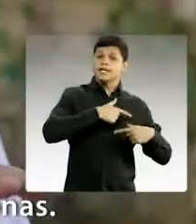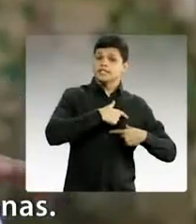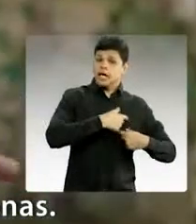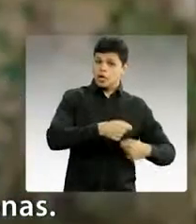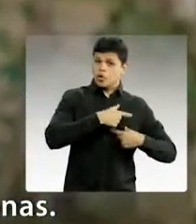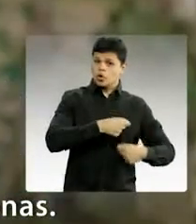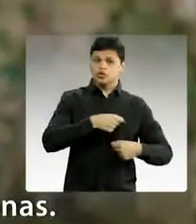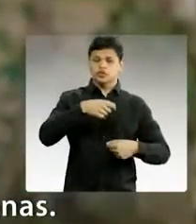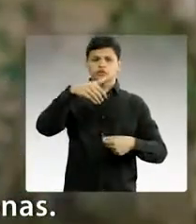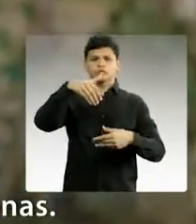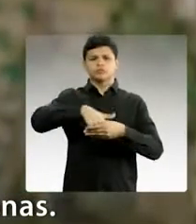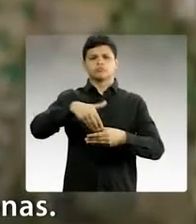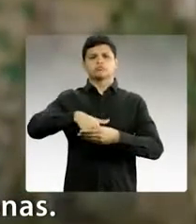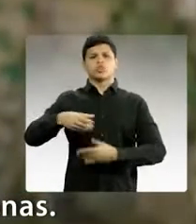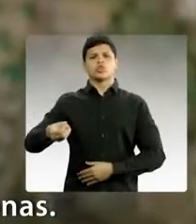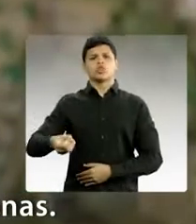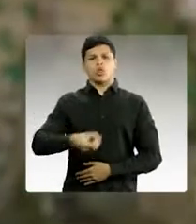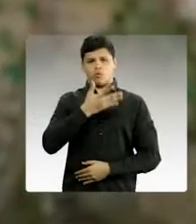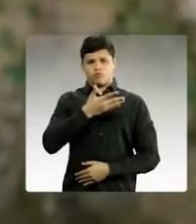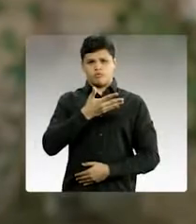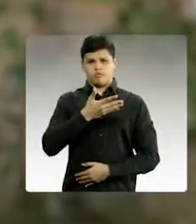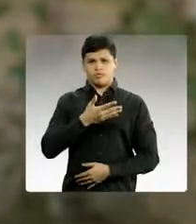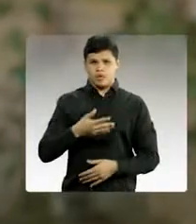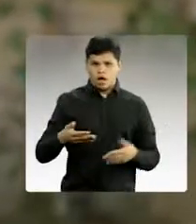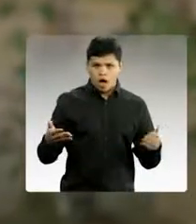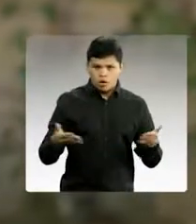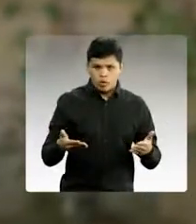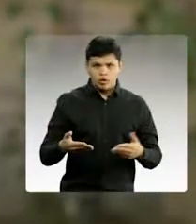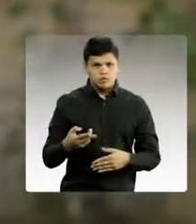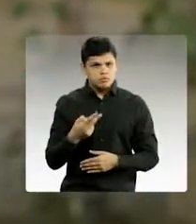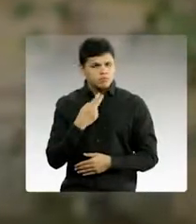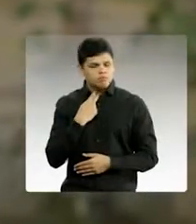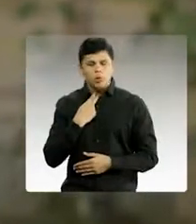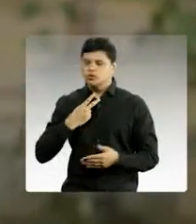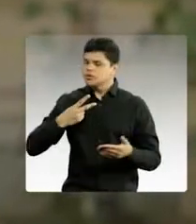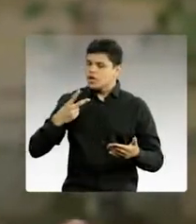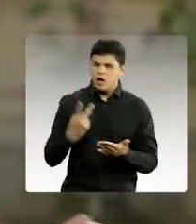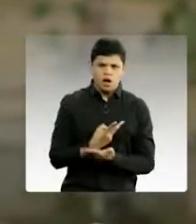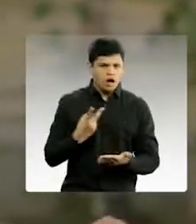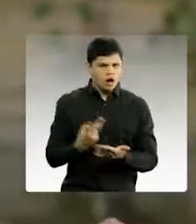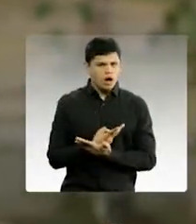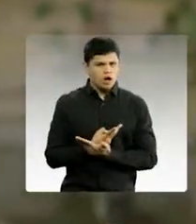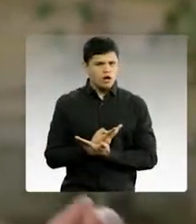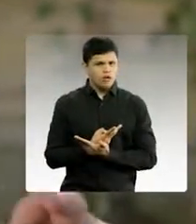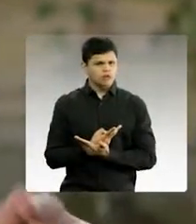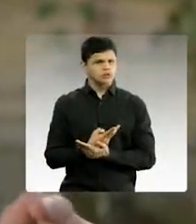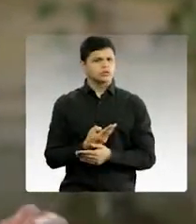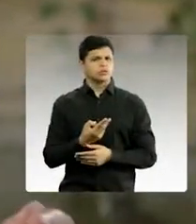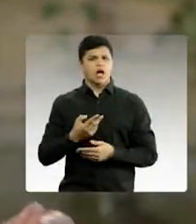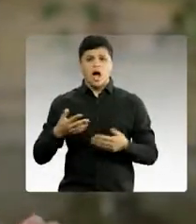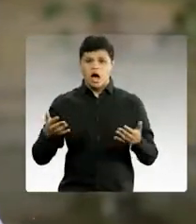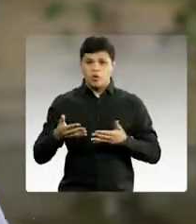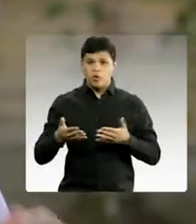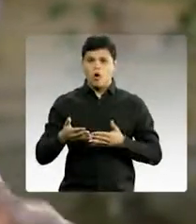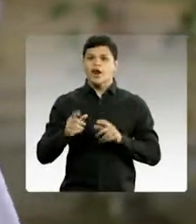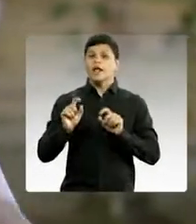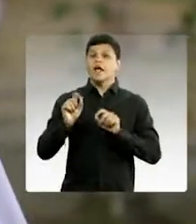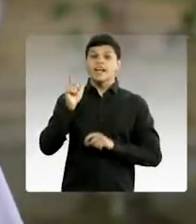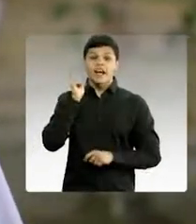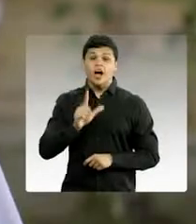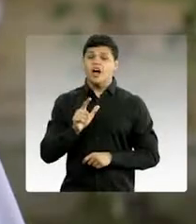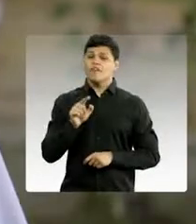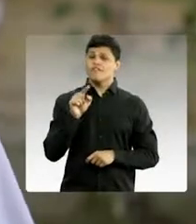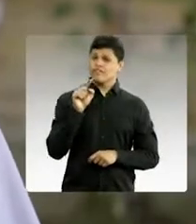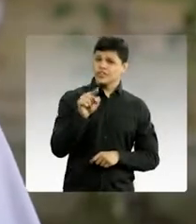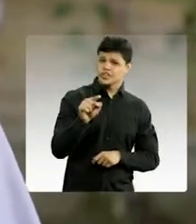eleger o novo governador do Amazonas. E dessa vez, não podemos errar. Dessa vez, quem